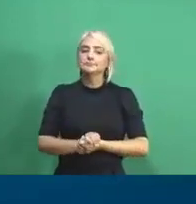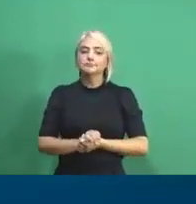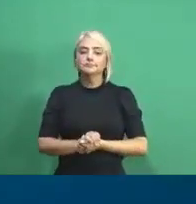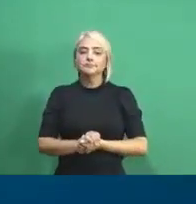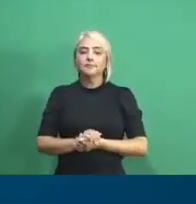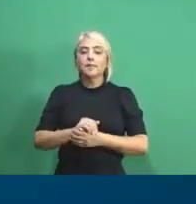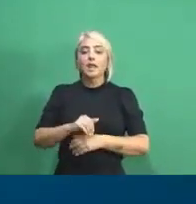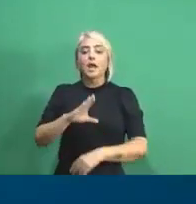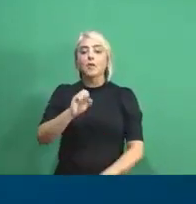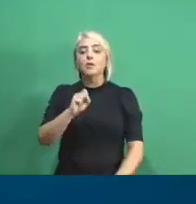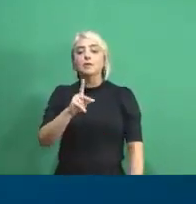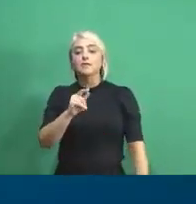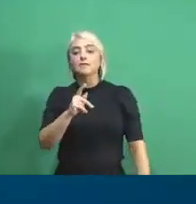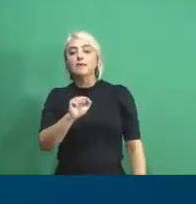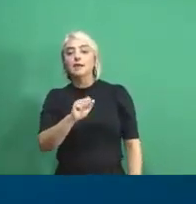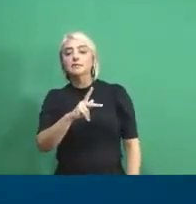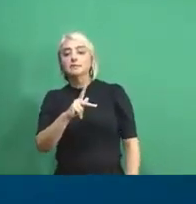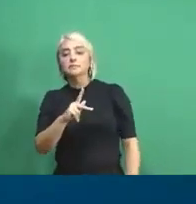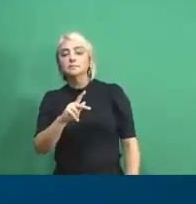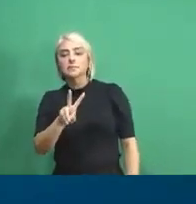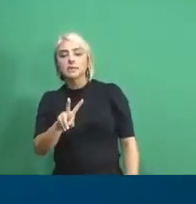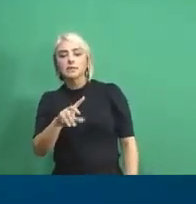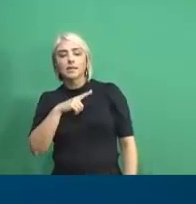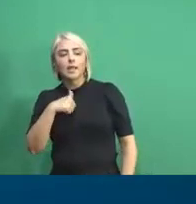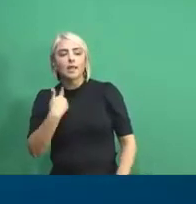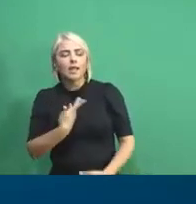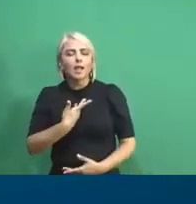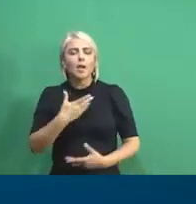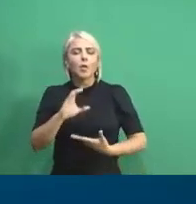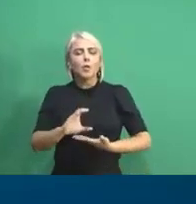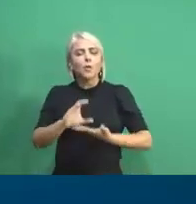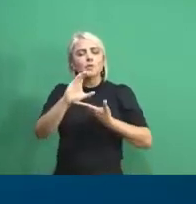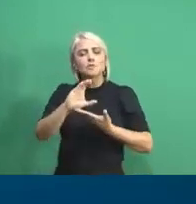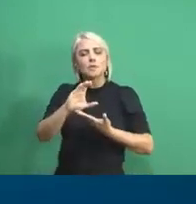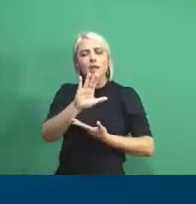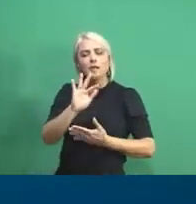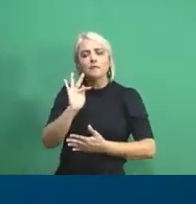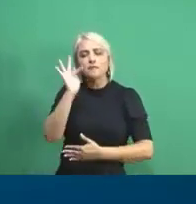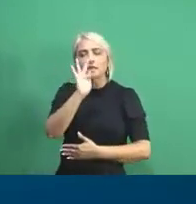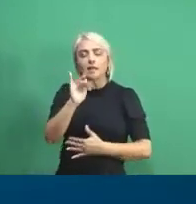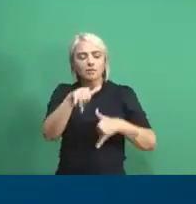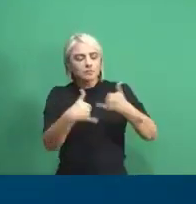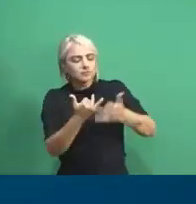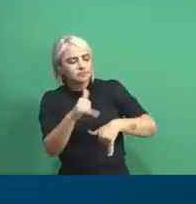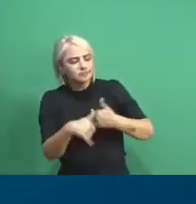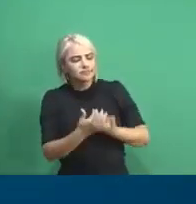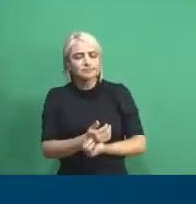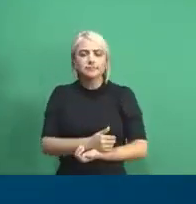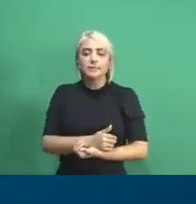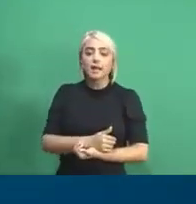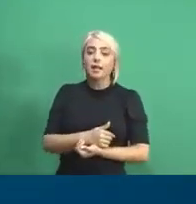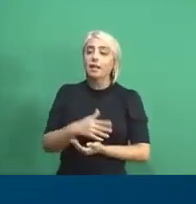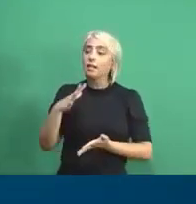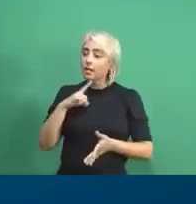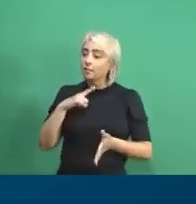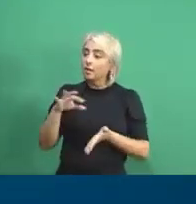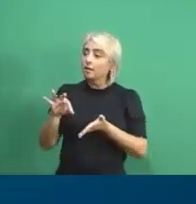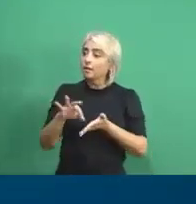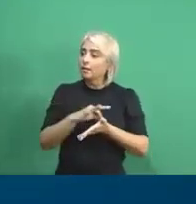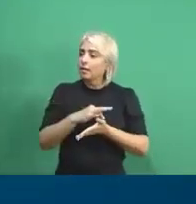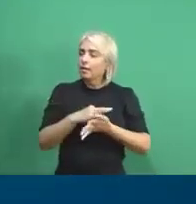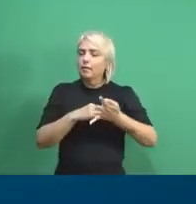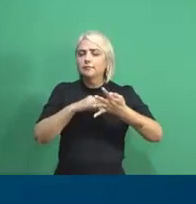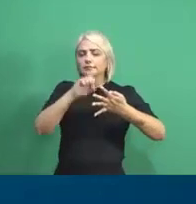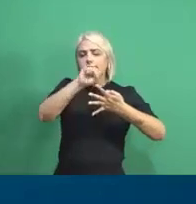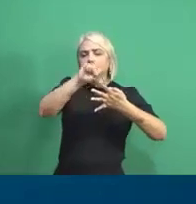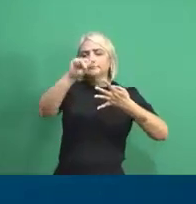Codevasf, também tem o Conselho Federal de Química, além das nossas vinculadas, FINEP,